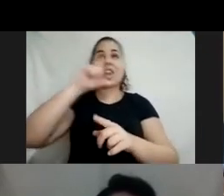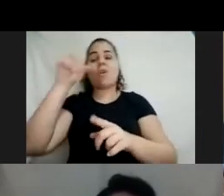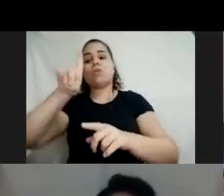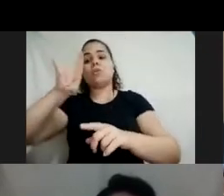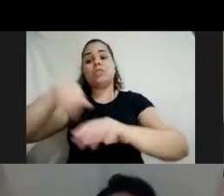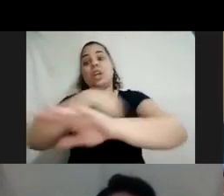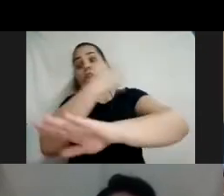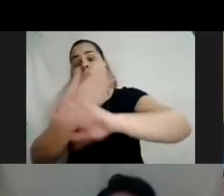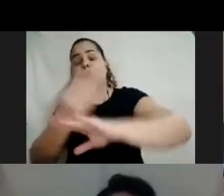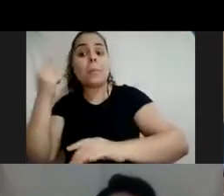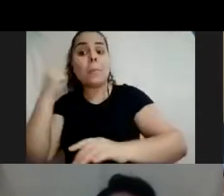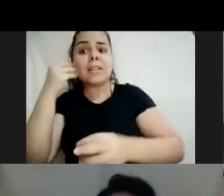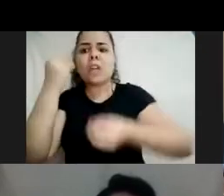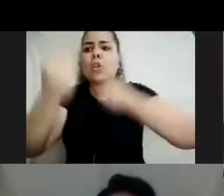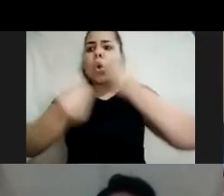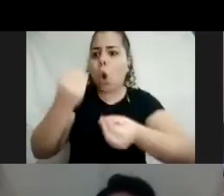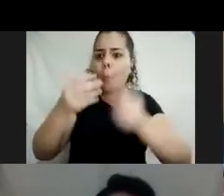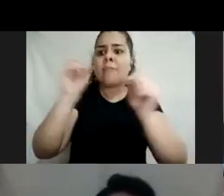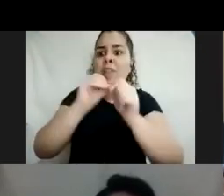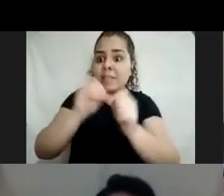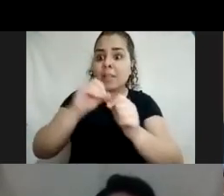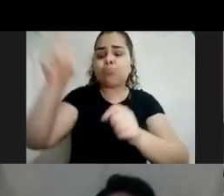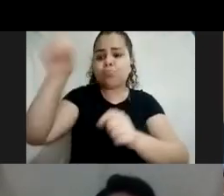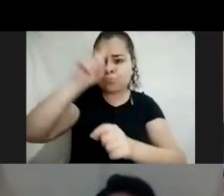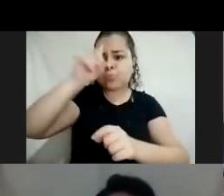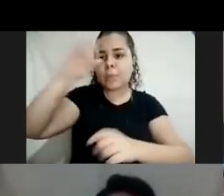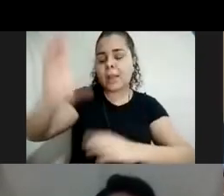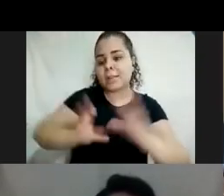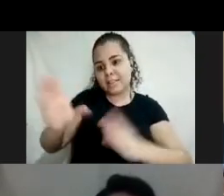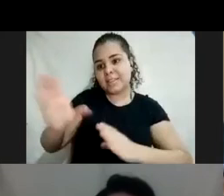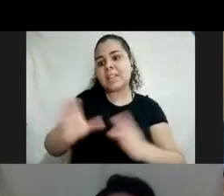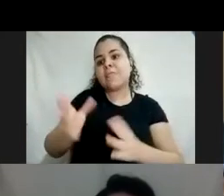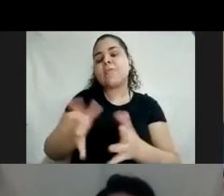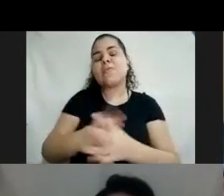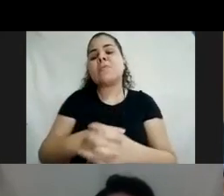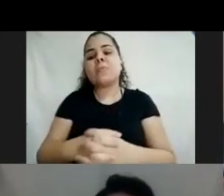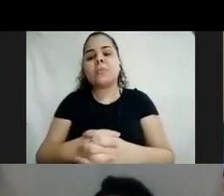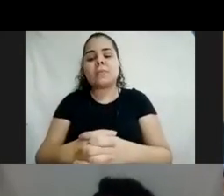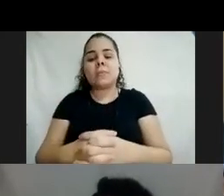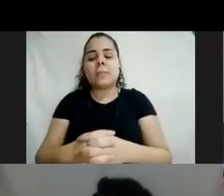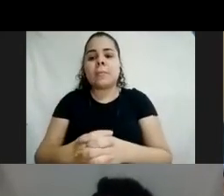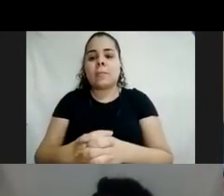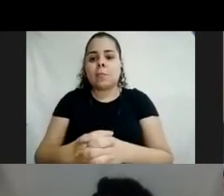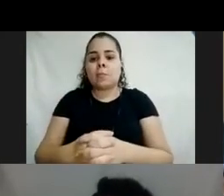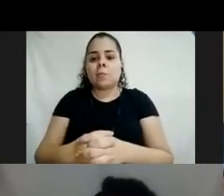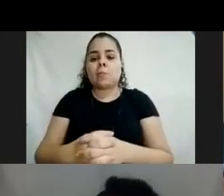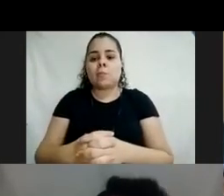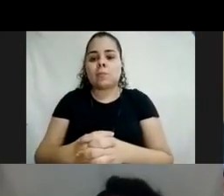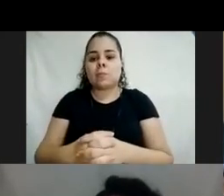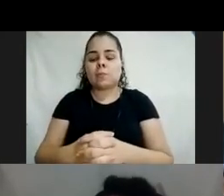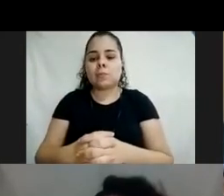acessível ao maior número de pessoas me lembrou esse momento da Lara. Ela me escreveu essa